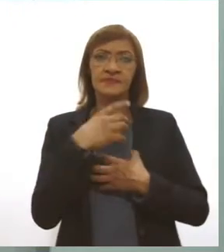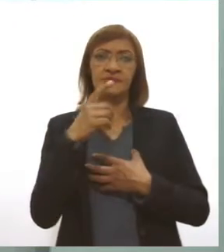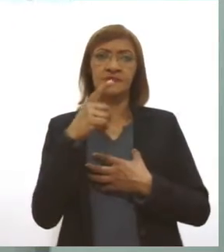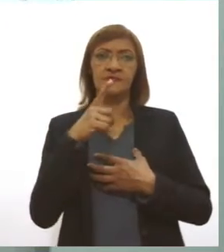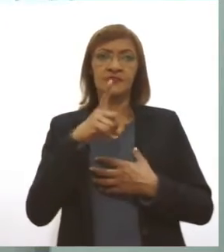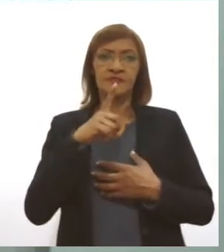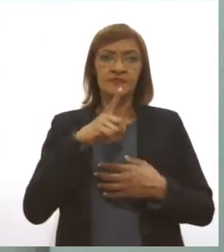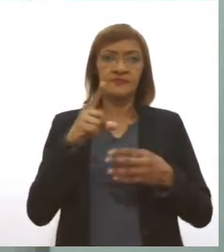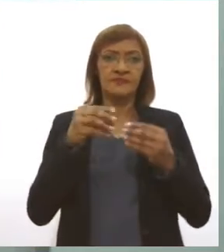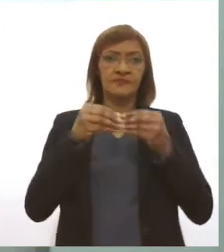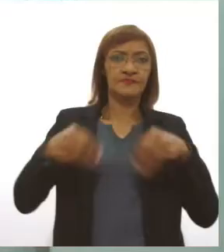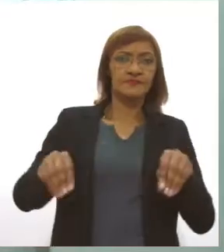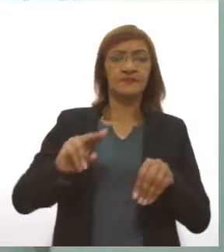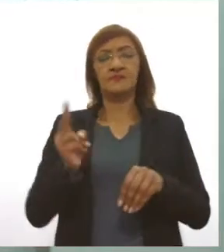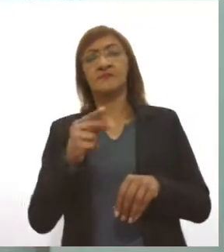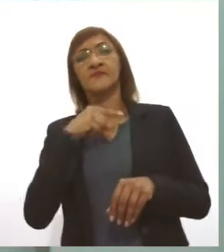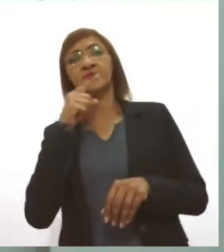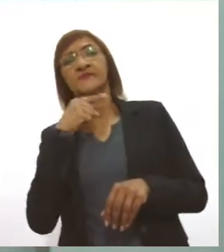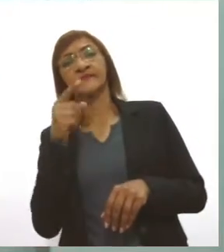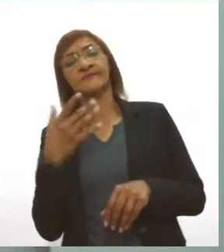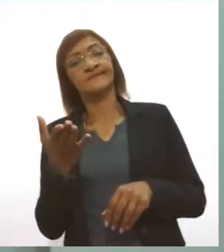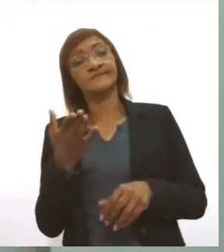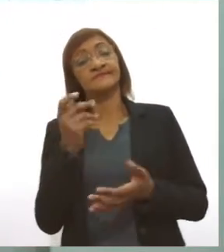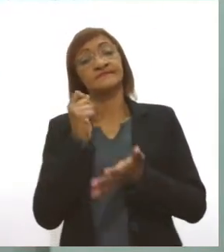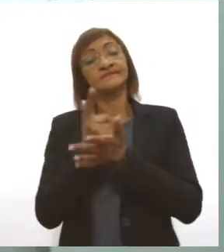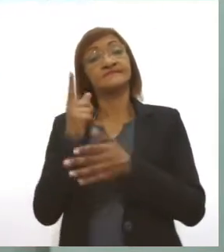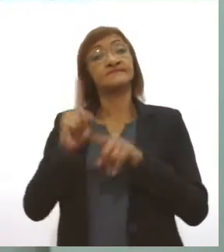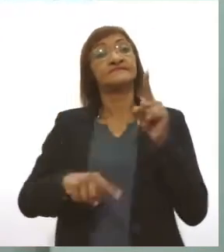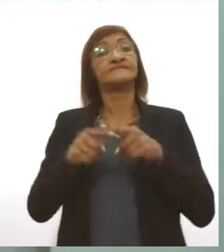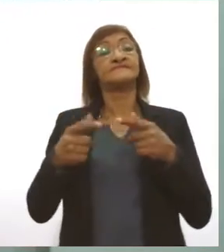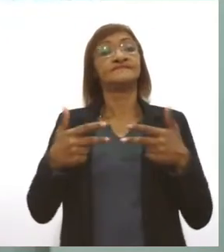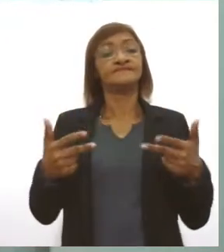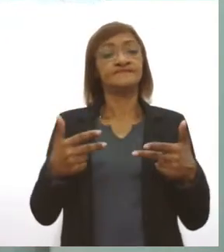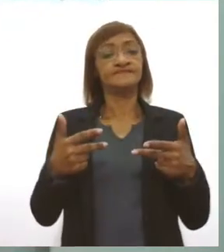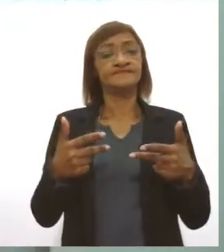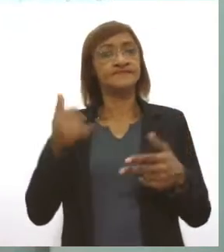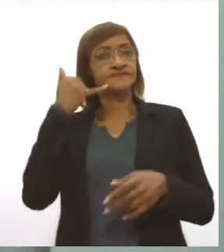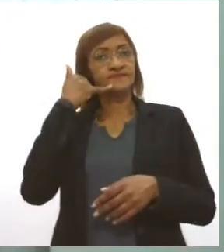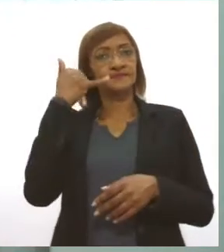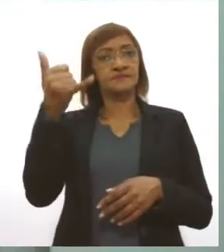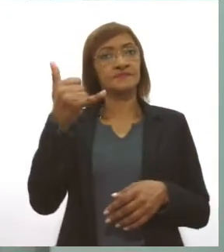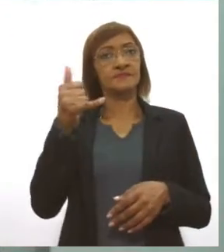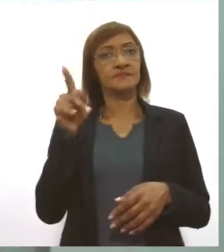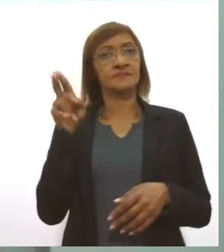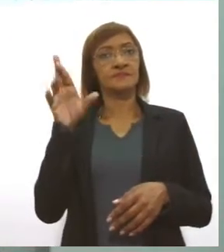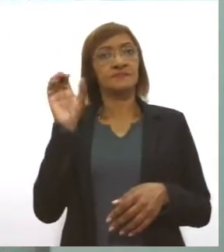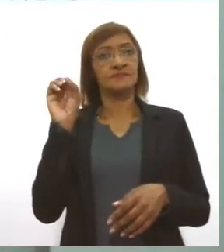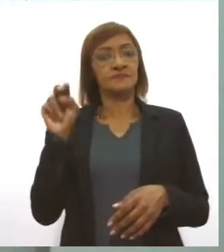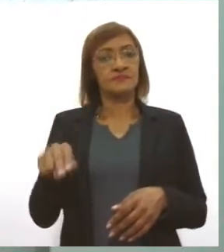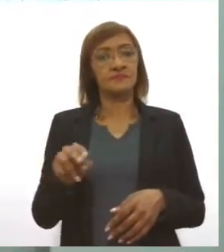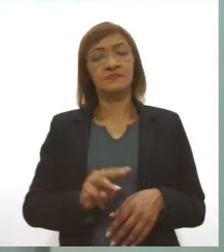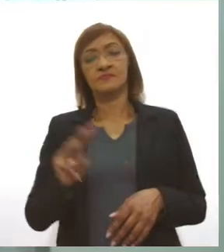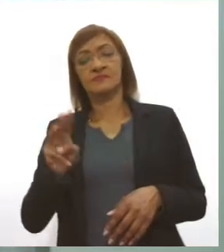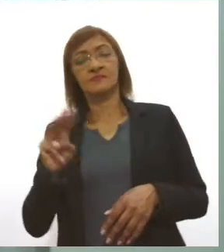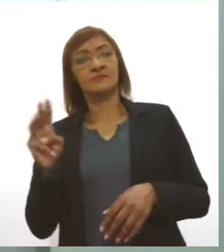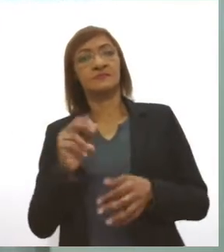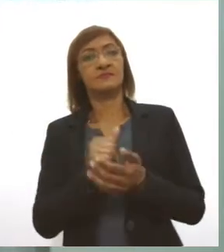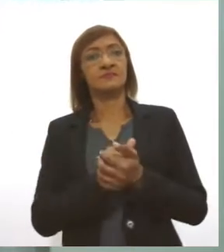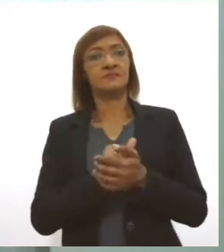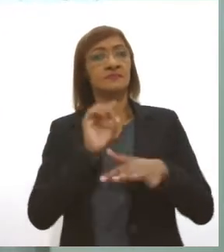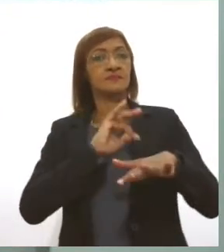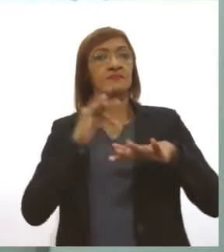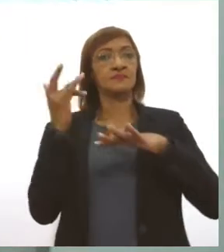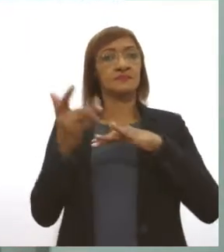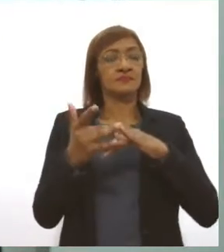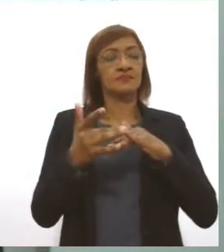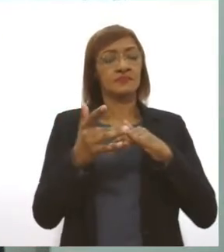em dúvida de alguma coisa, depois que comprou um produto, liga para cá para o PROCON, entra no site, procura aí nas redes sociais